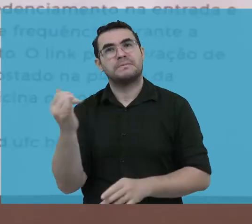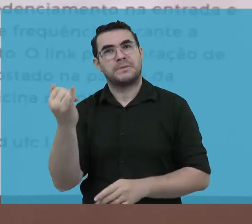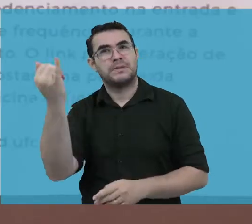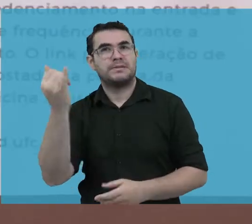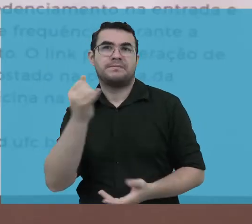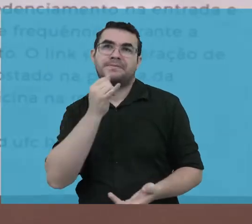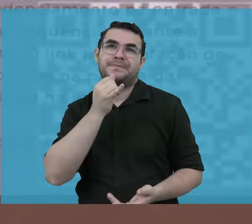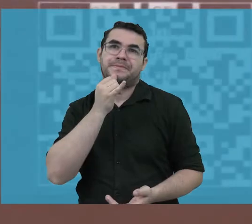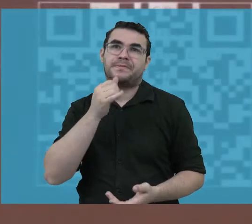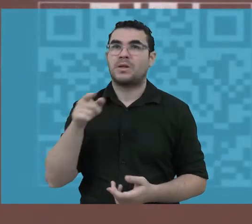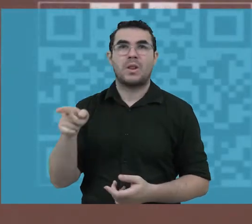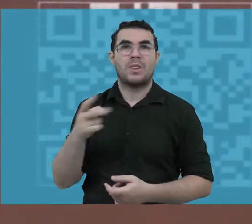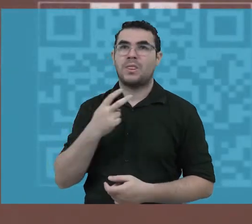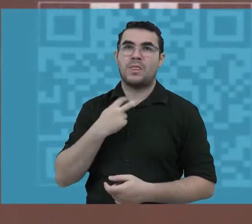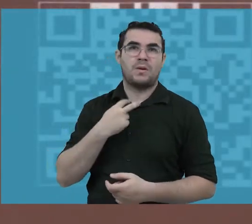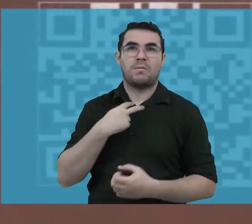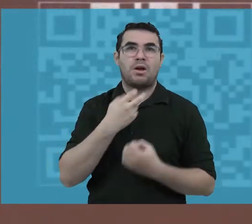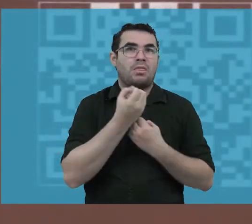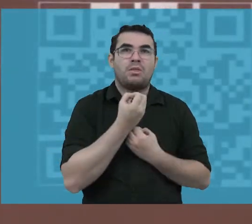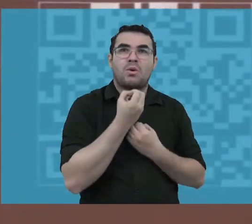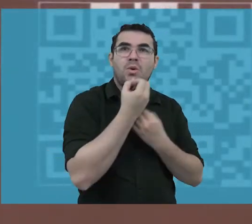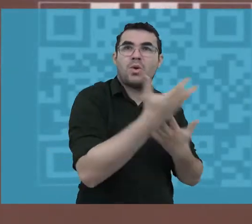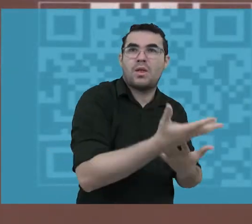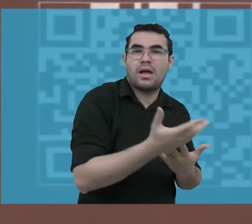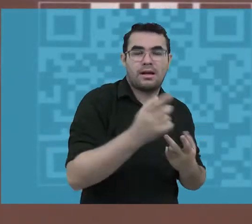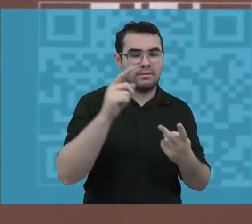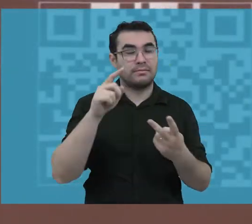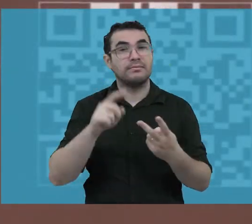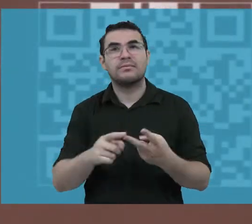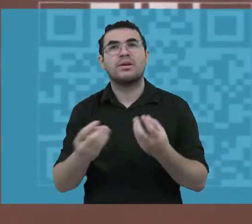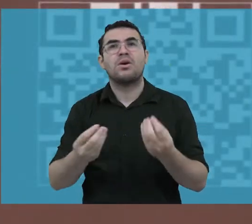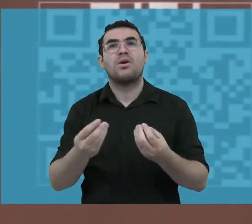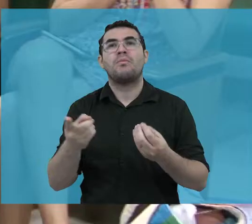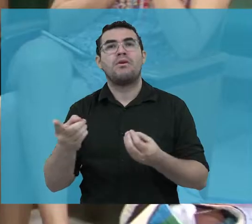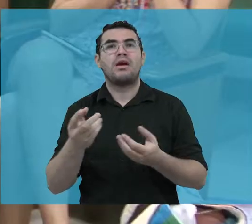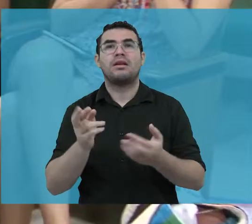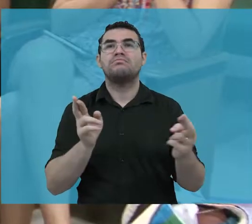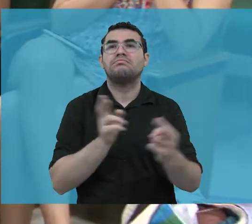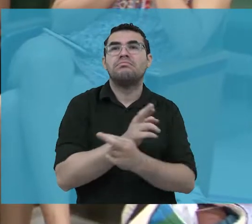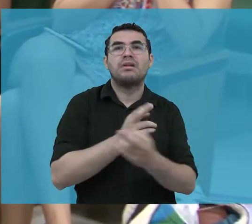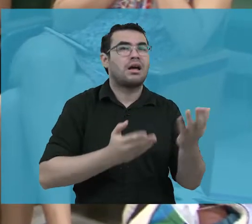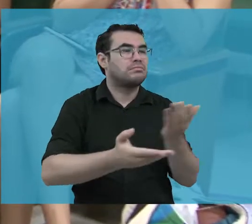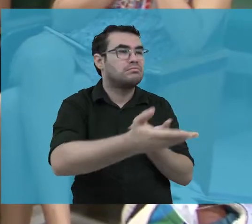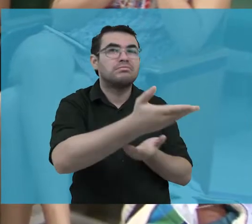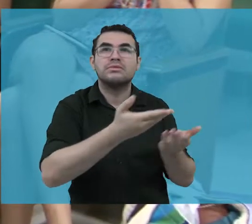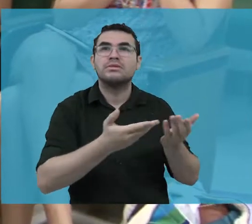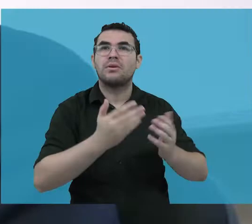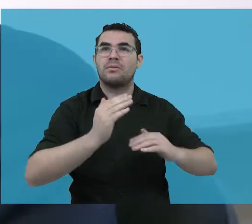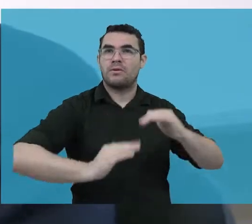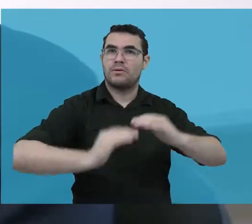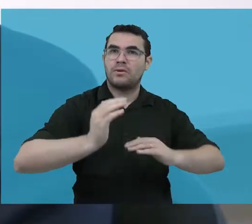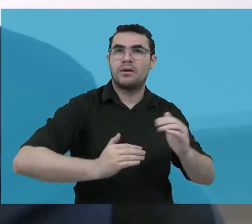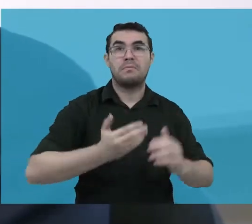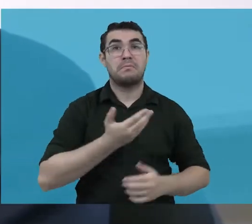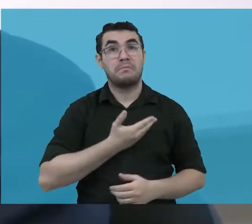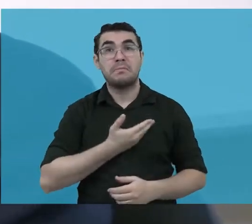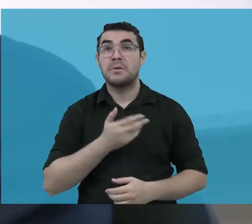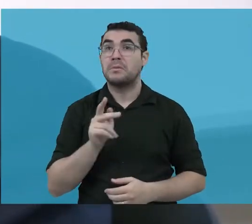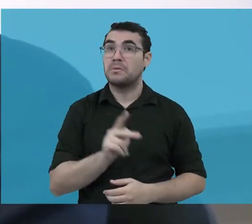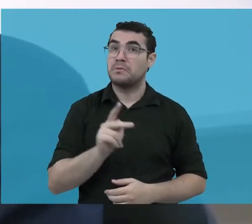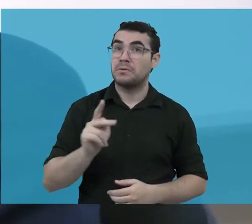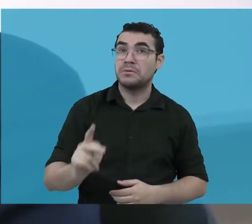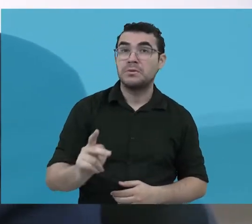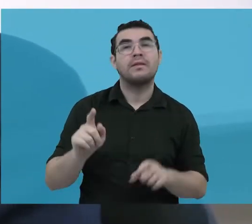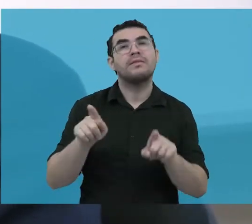orientações importantes relacionadas a temas como o sigilo dos prontuários, a relação com os pacientes e com os profissionais das